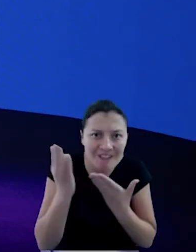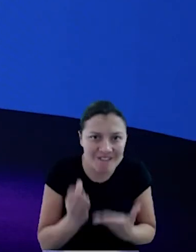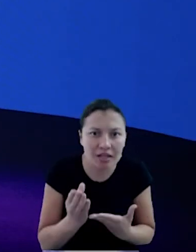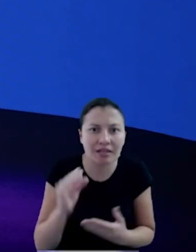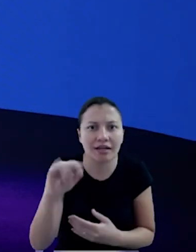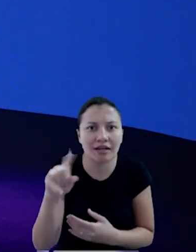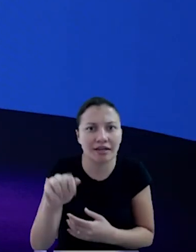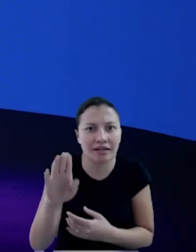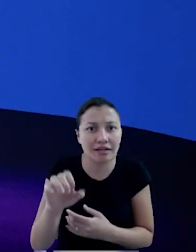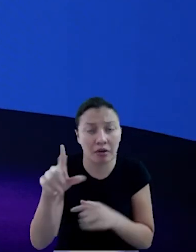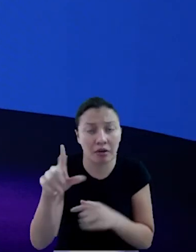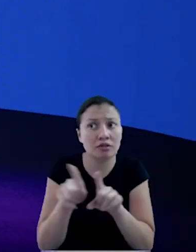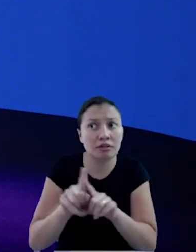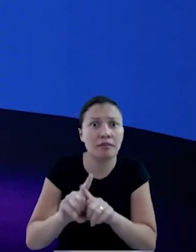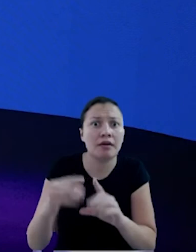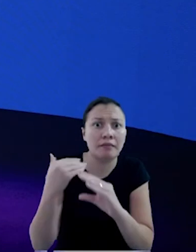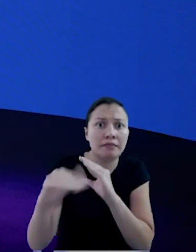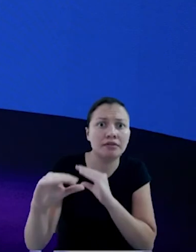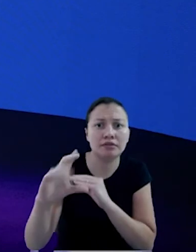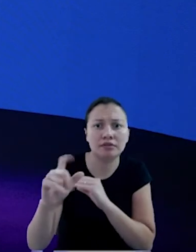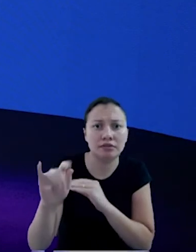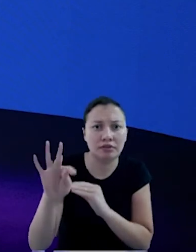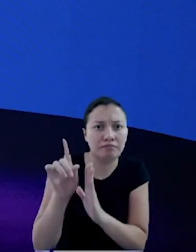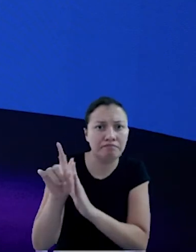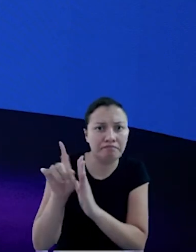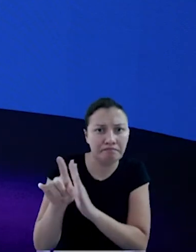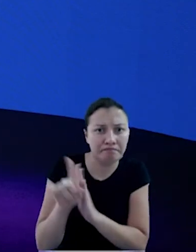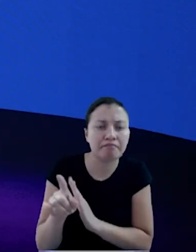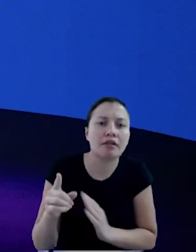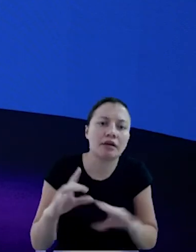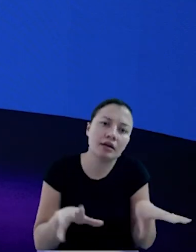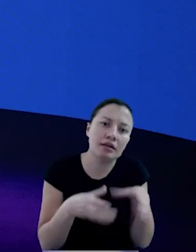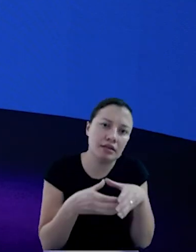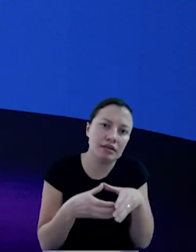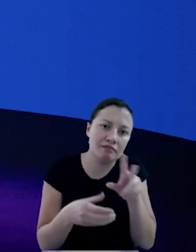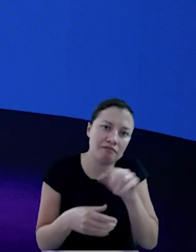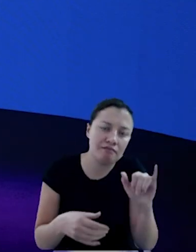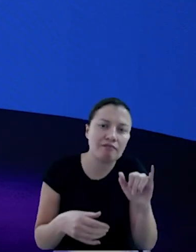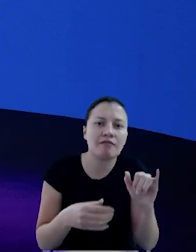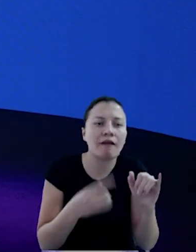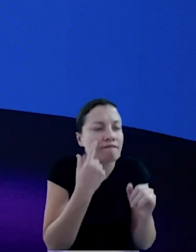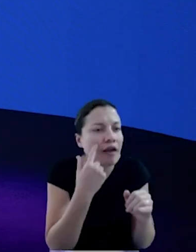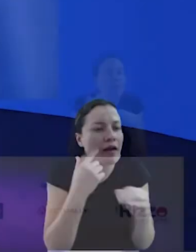pelo chat as perguntas de vocês, a nossa equipe vai coletando para que a gente possa alimentar o nosso painel.